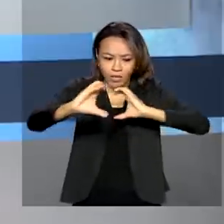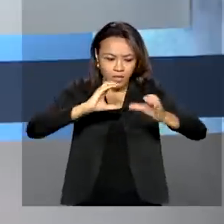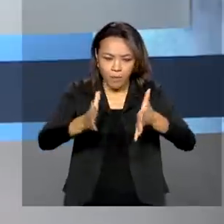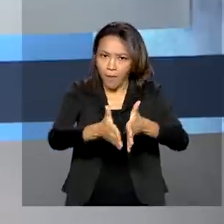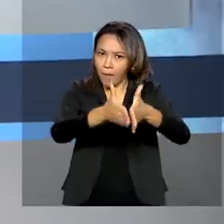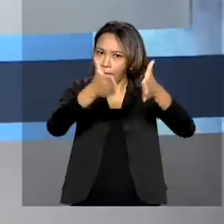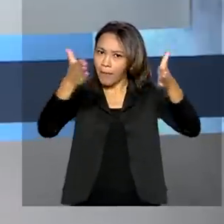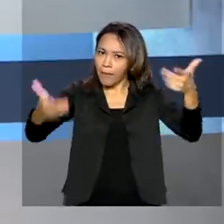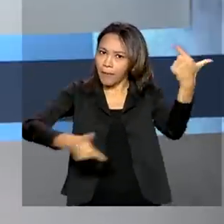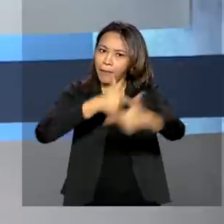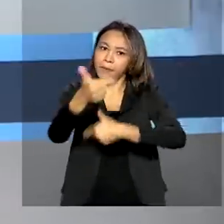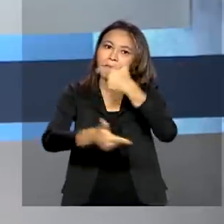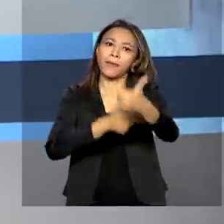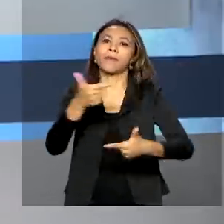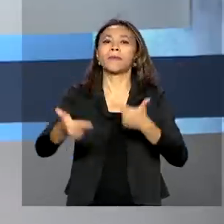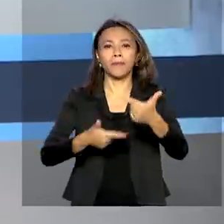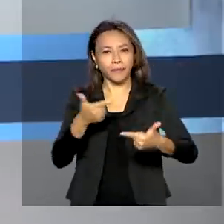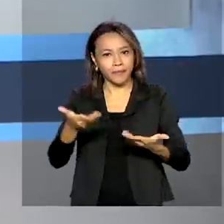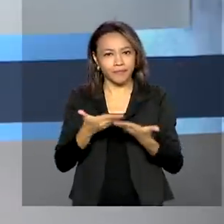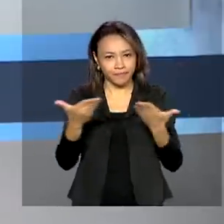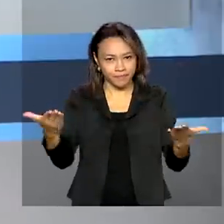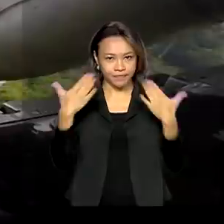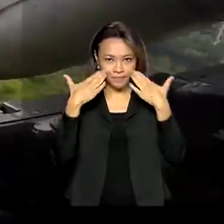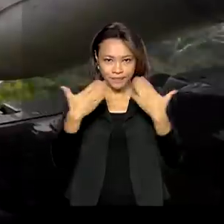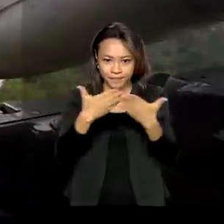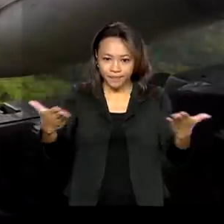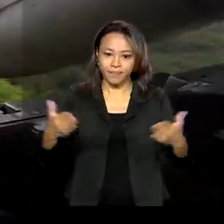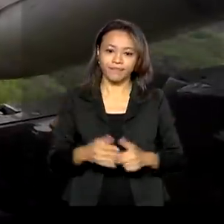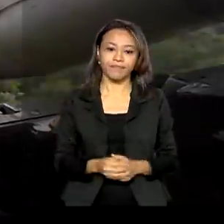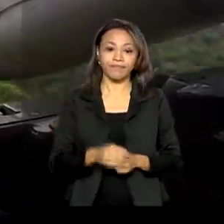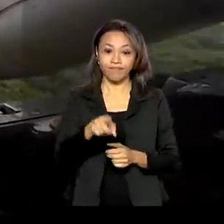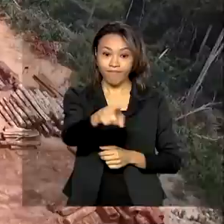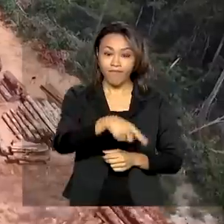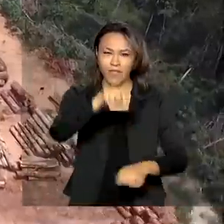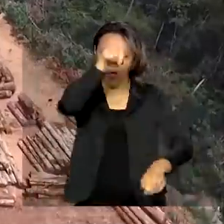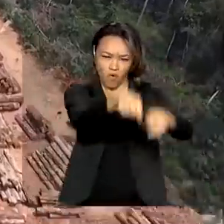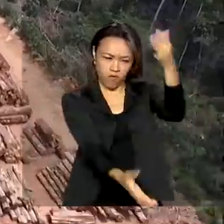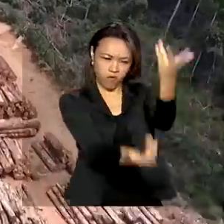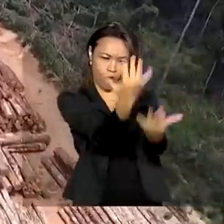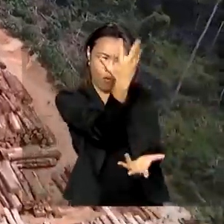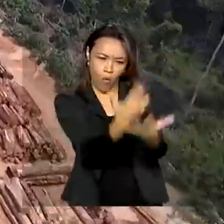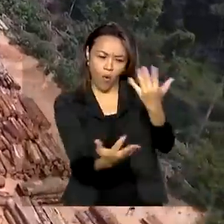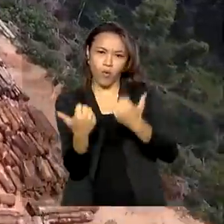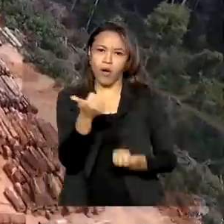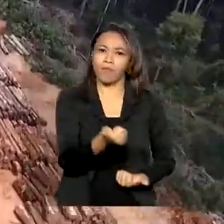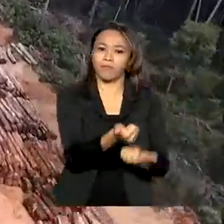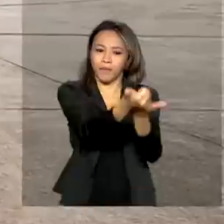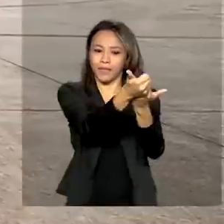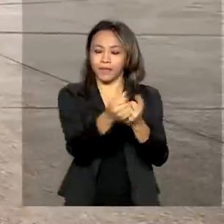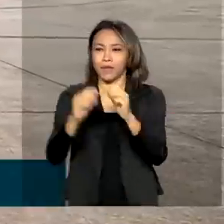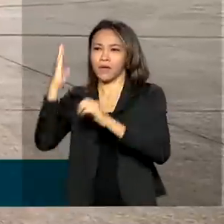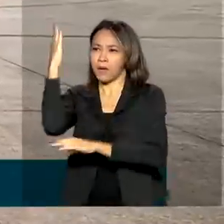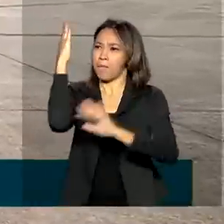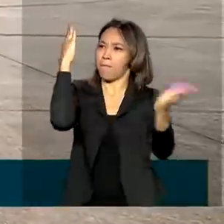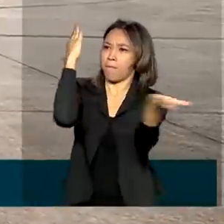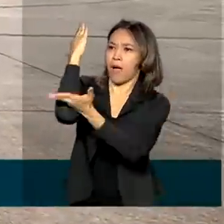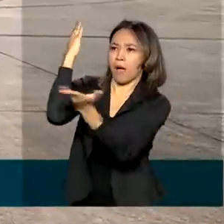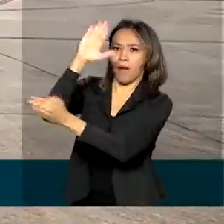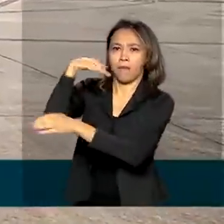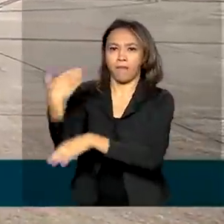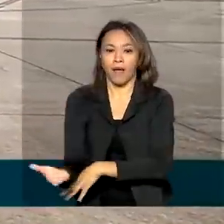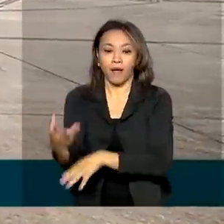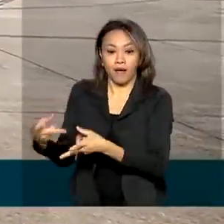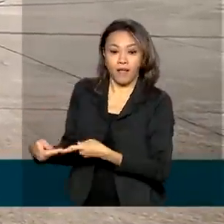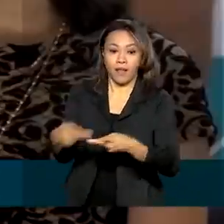atividades realizadas pelos militares. Combate às queimadas e ao desmatamento ilegal, transporte de